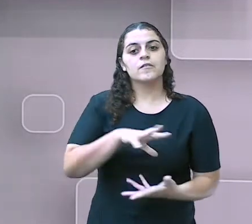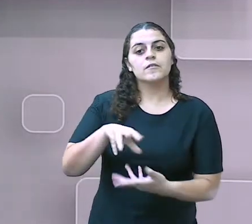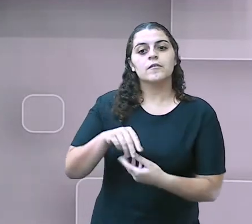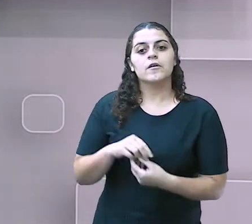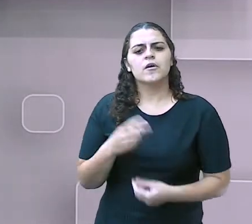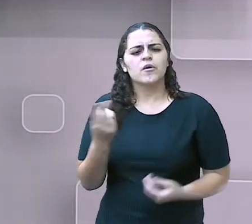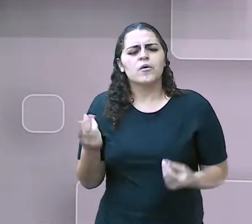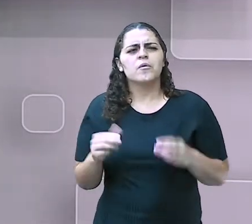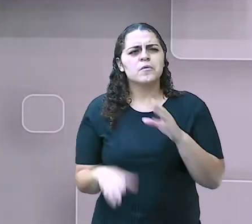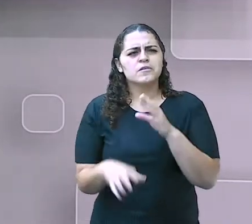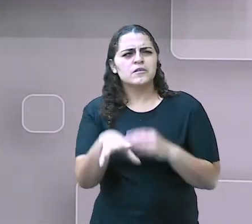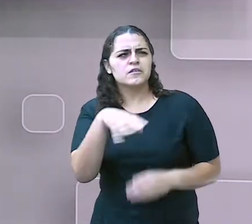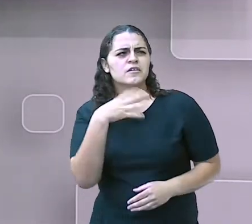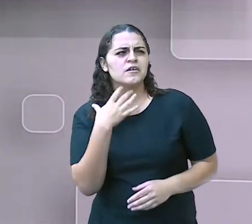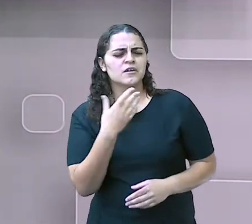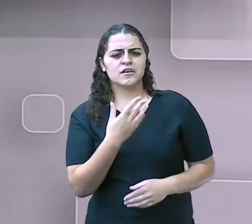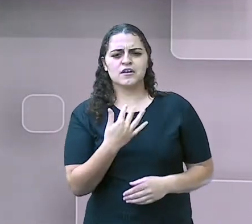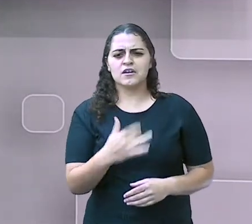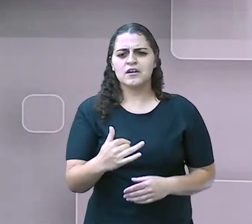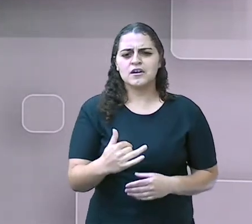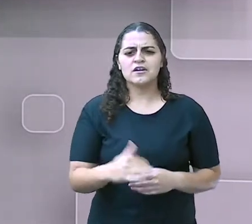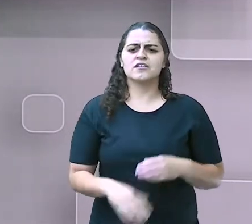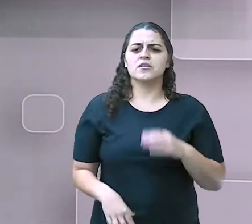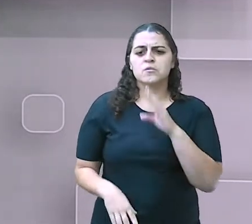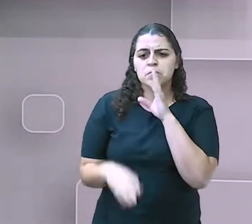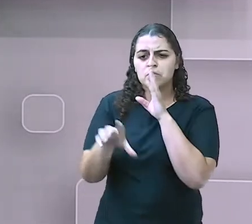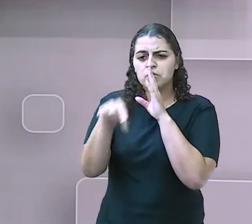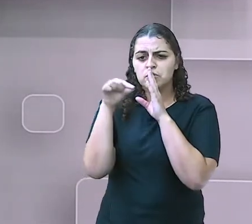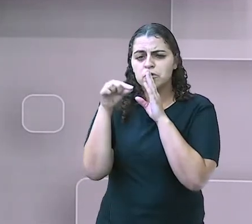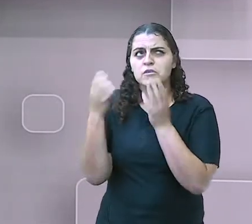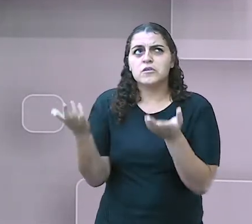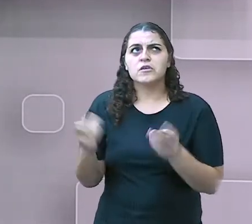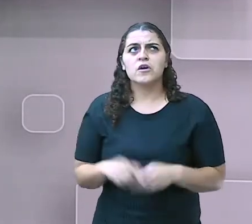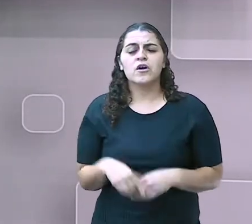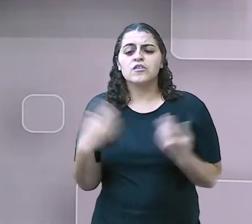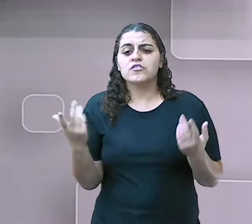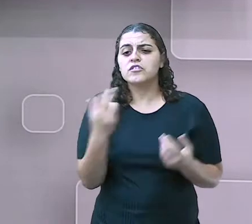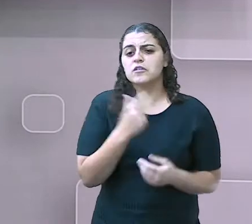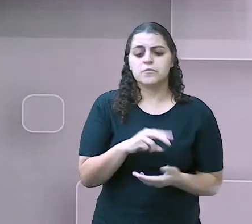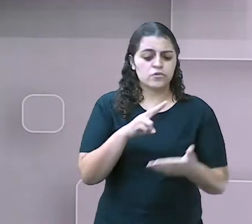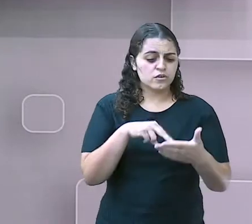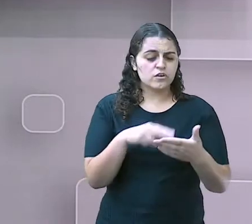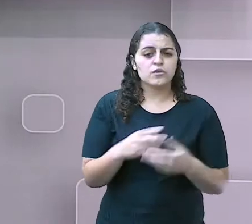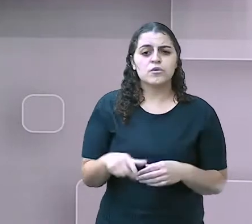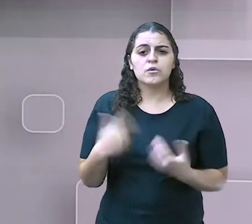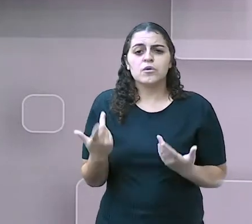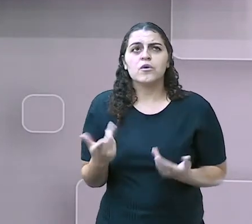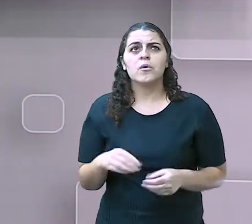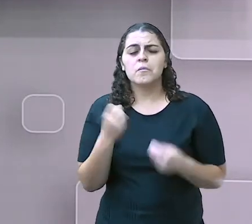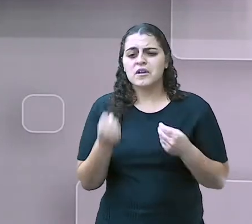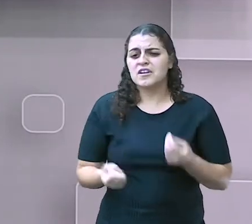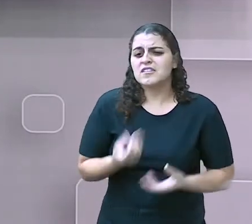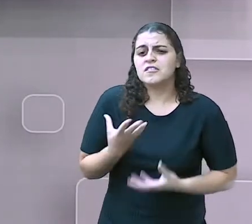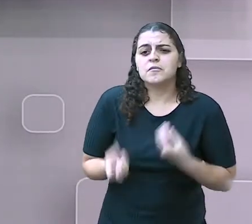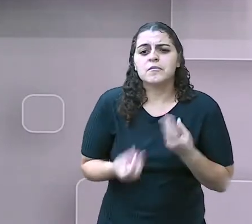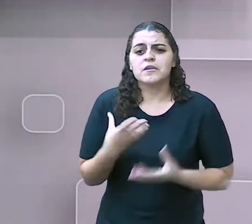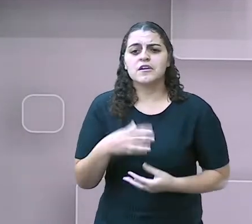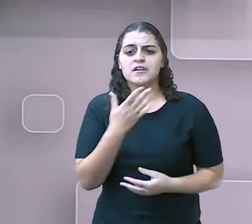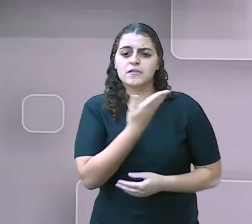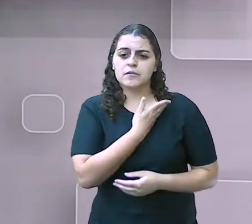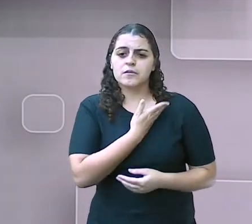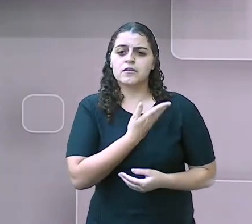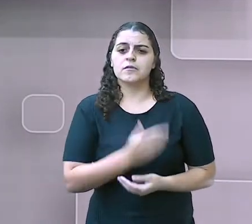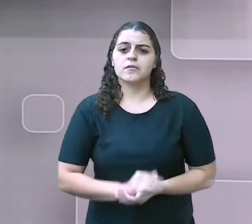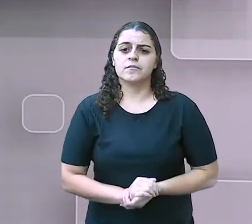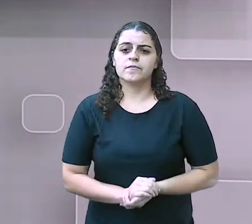têm o mutismo seletivo, que tipo de leitura ela deixa transparecer para os outros coleguinhas fazerem dela?